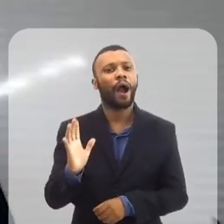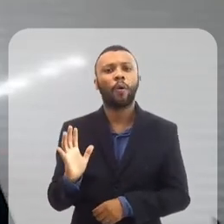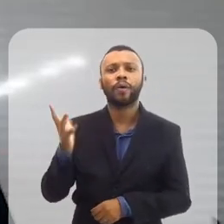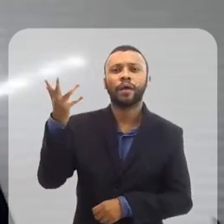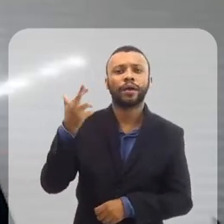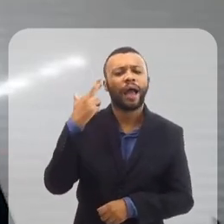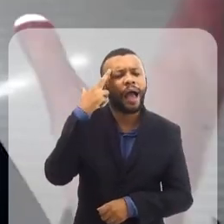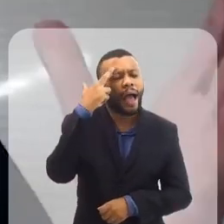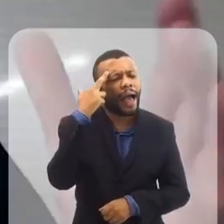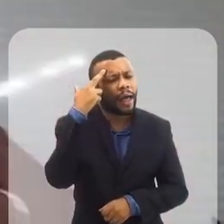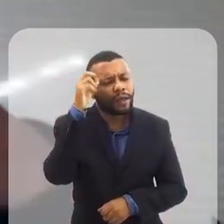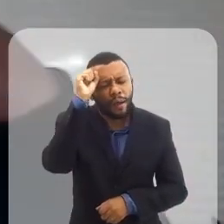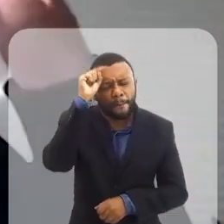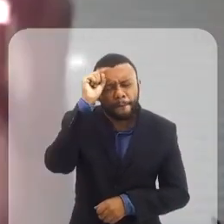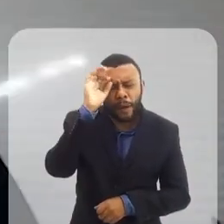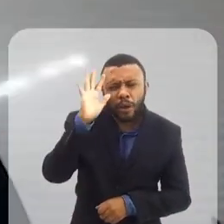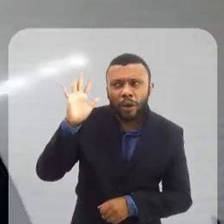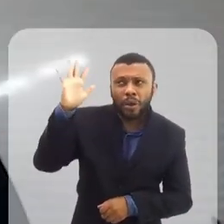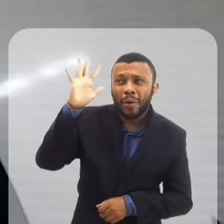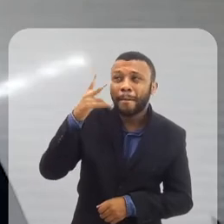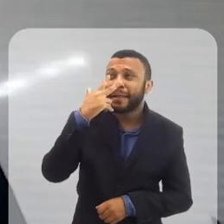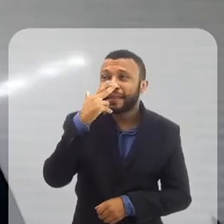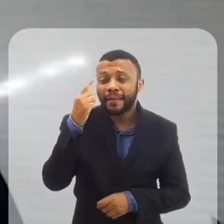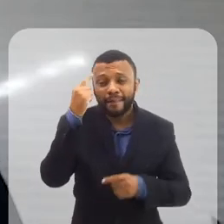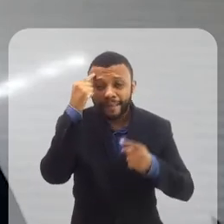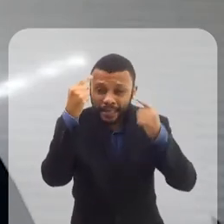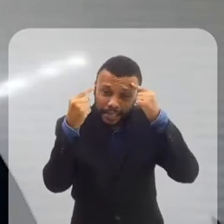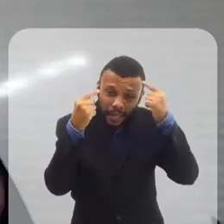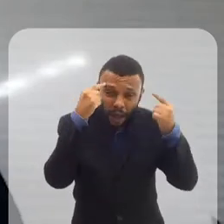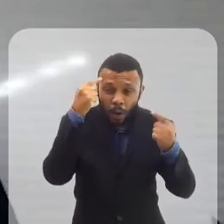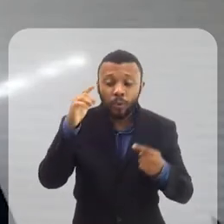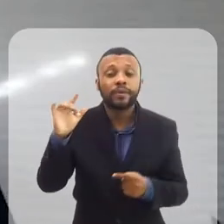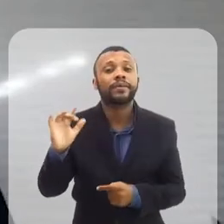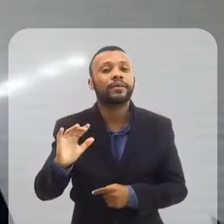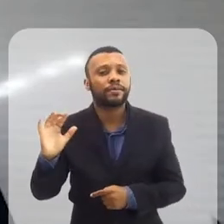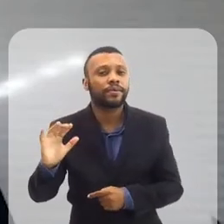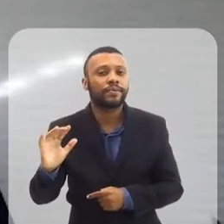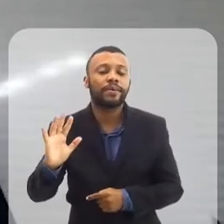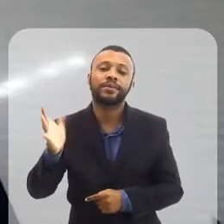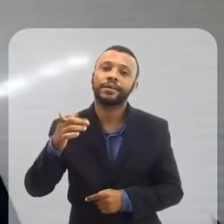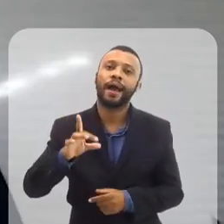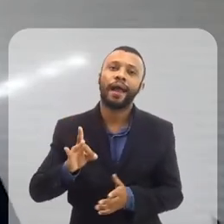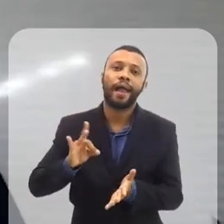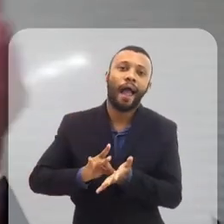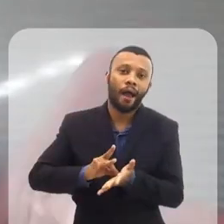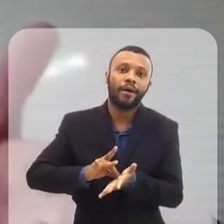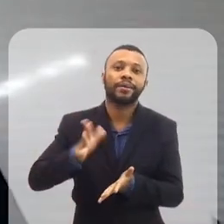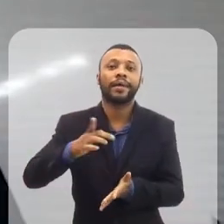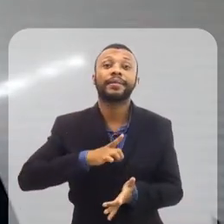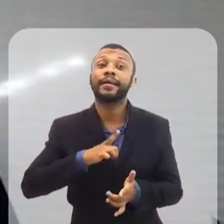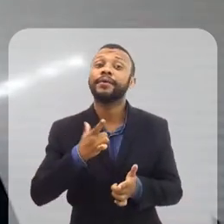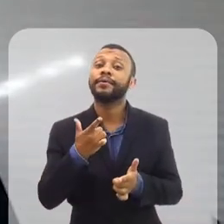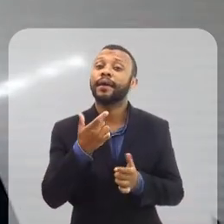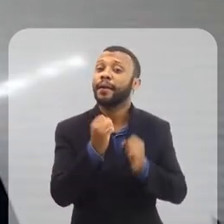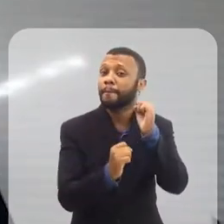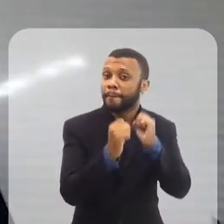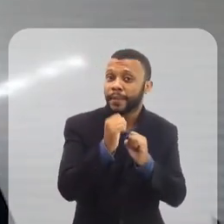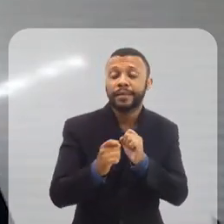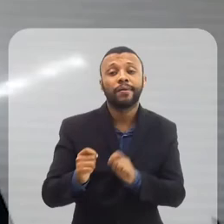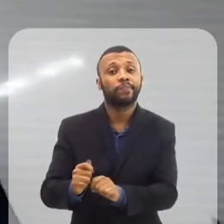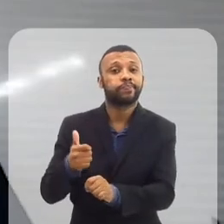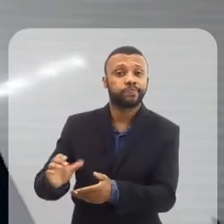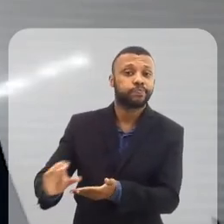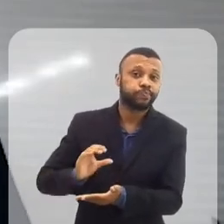O que era um sonho, algo meio ficção científica, já é algo bem real. Já tem empresas ganhando dinheiro com isso.